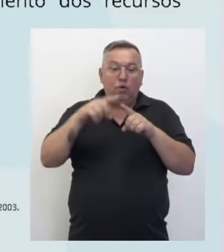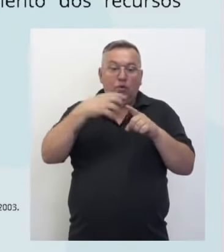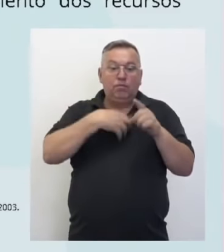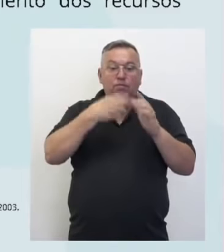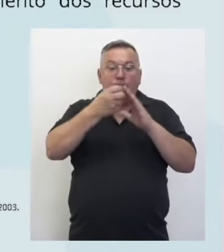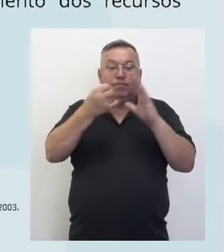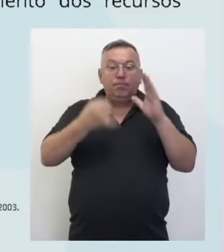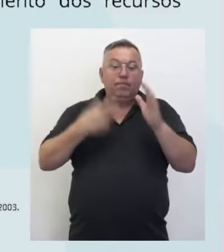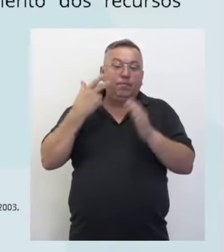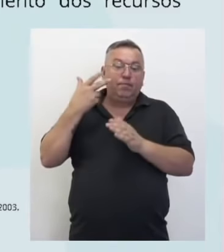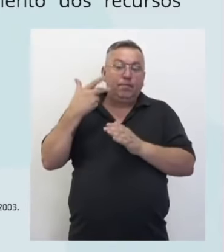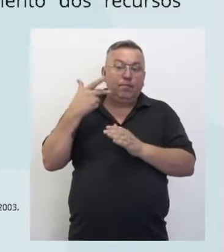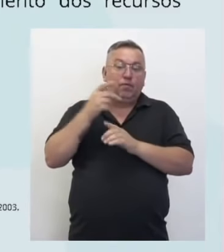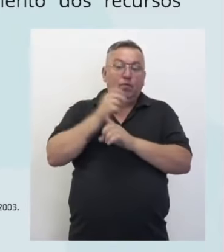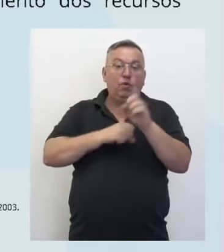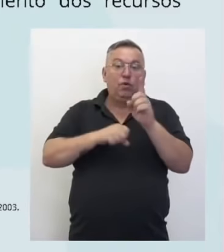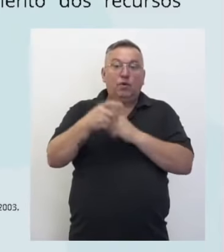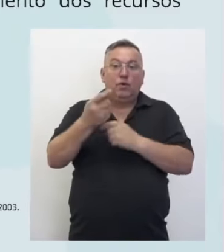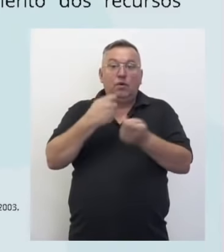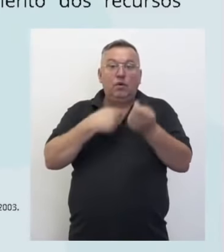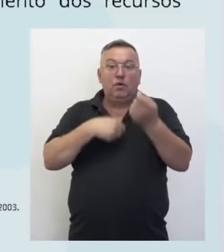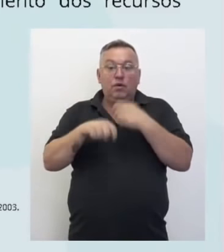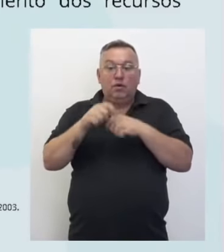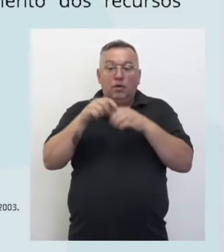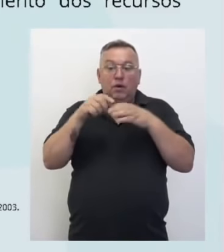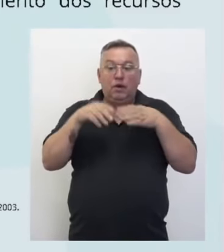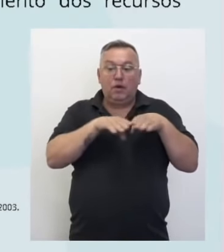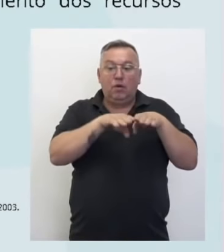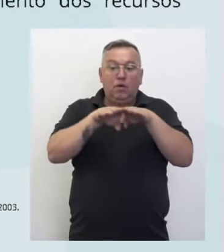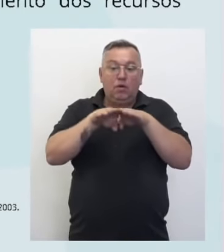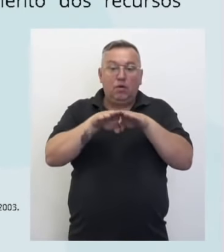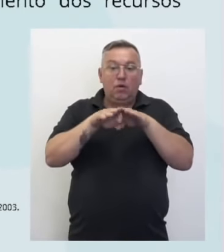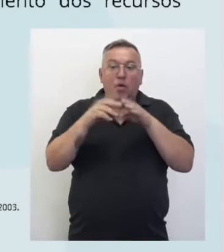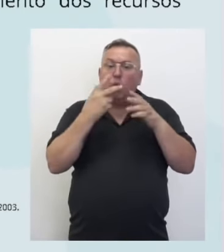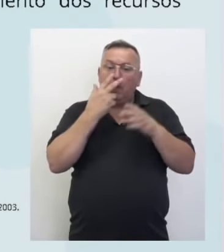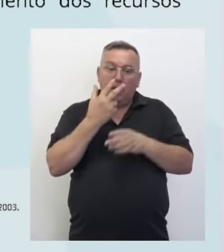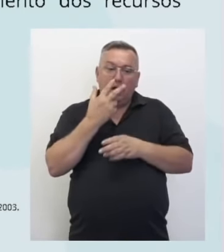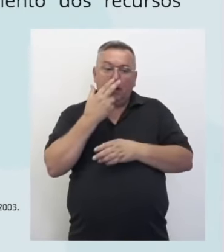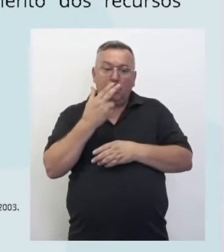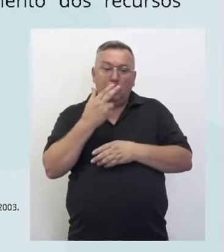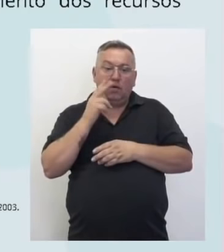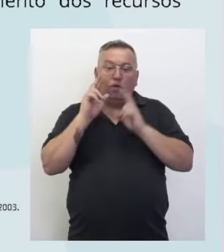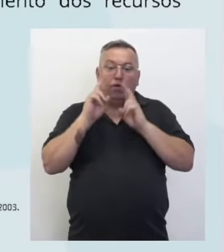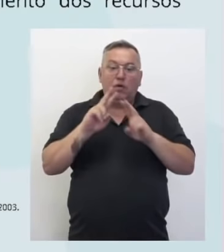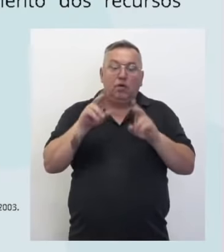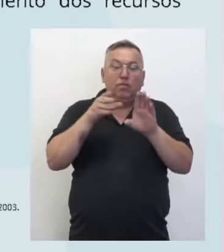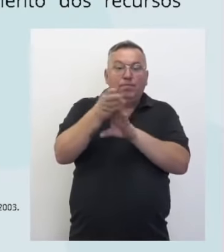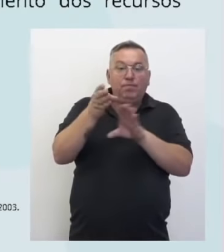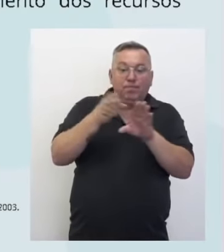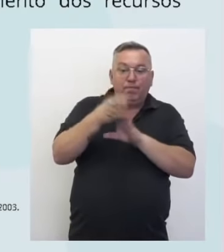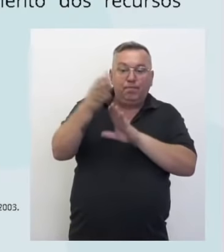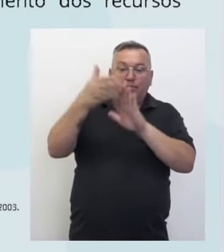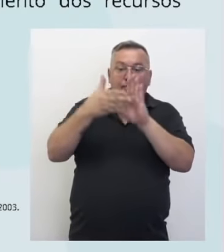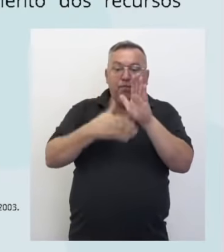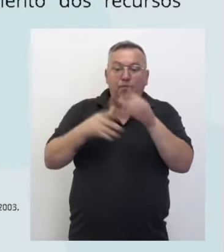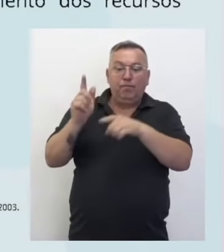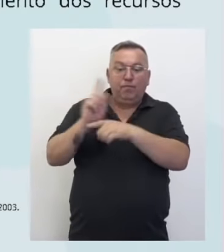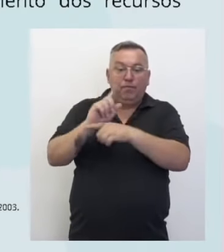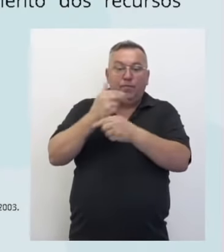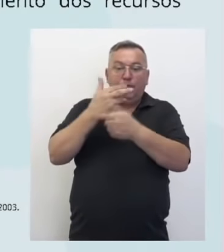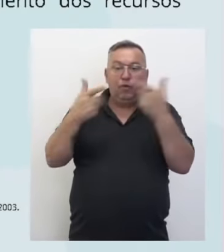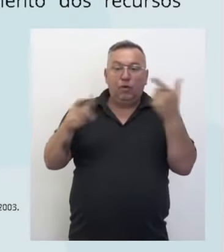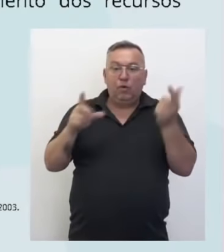naturais, sociais, econômicas, homogêneas ou similares, com vistas a orientar o planejamento e